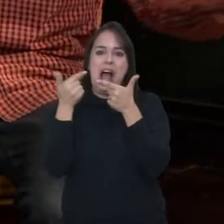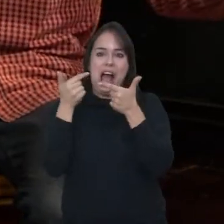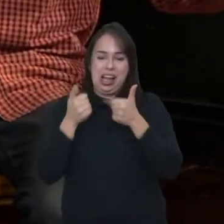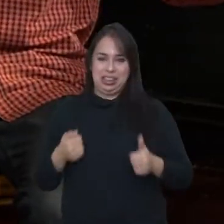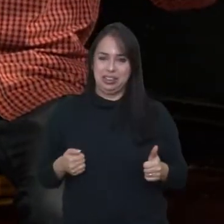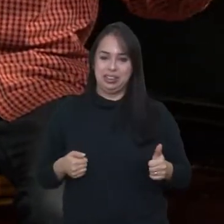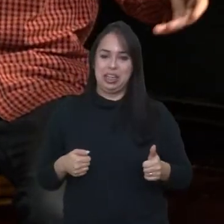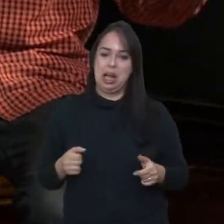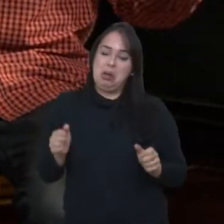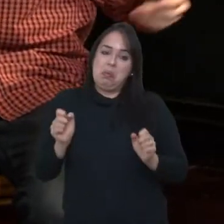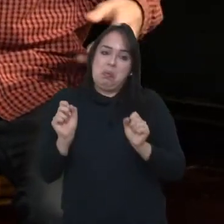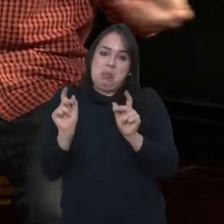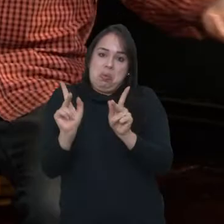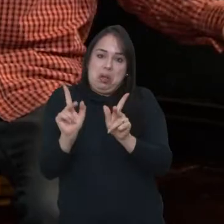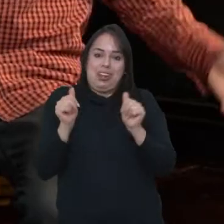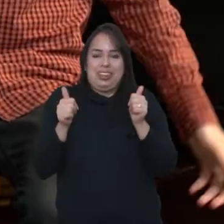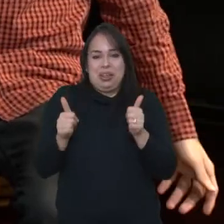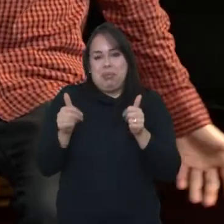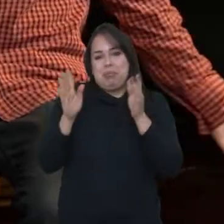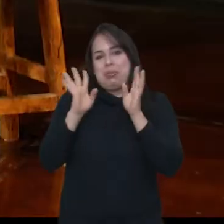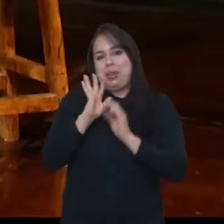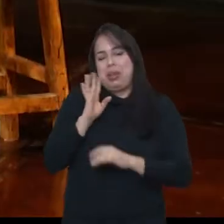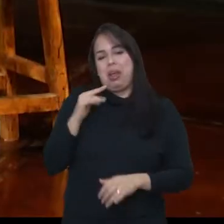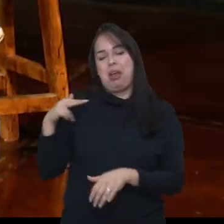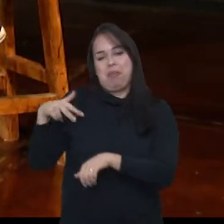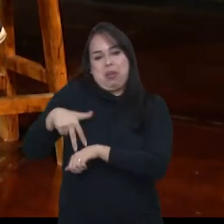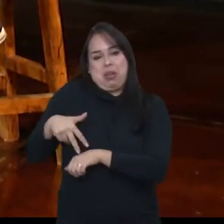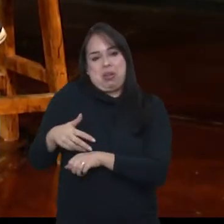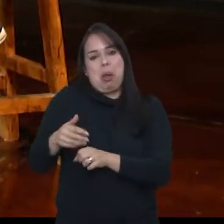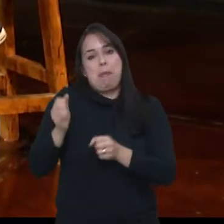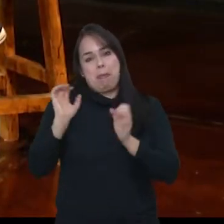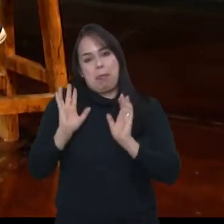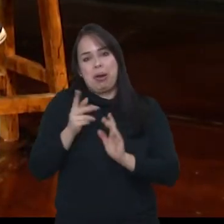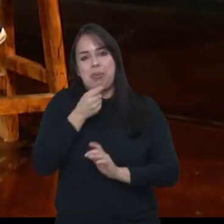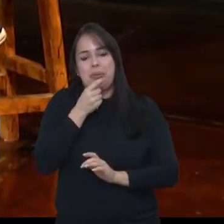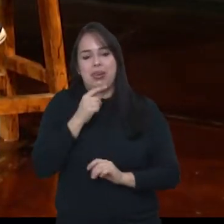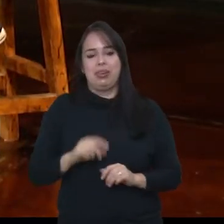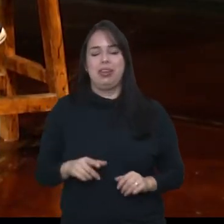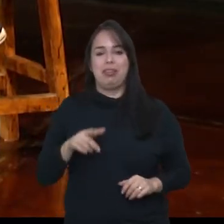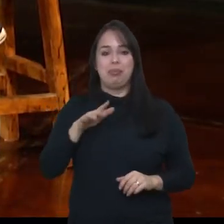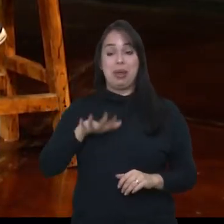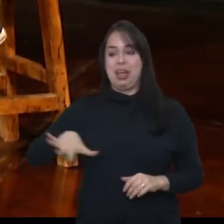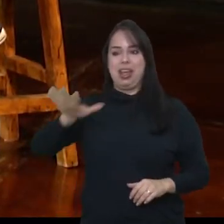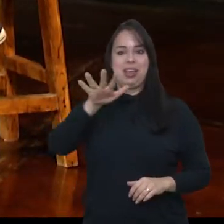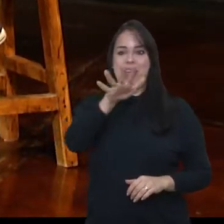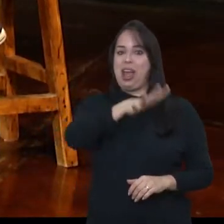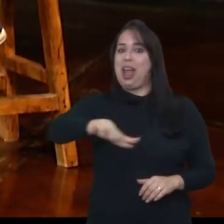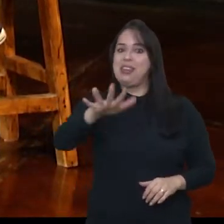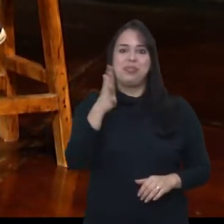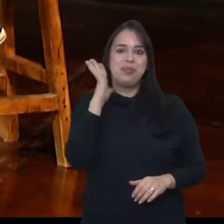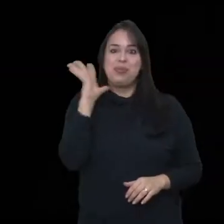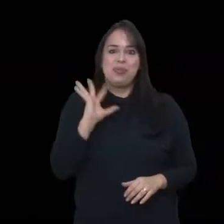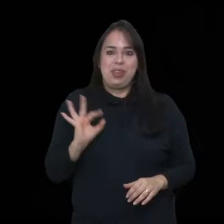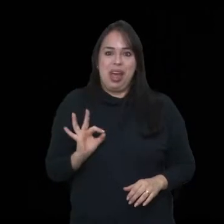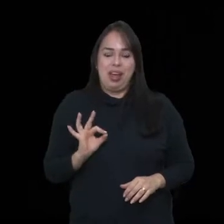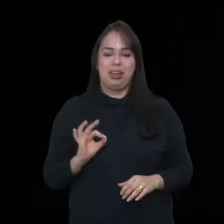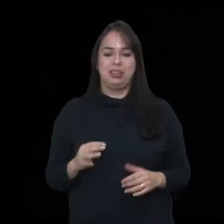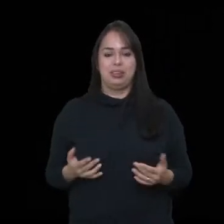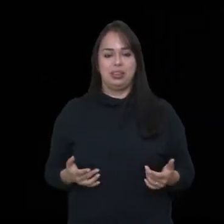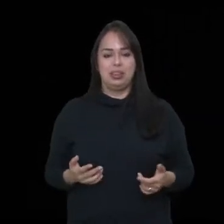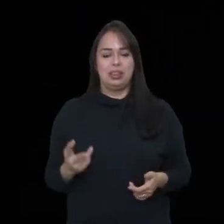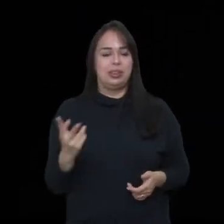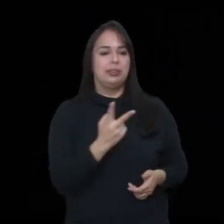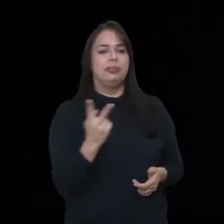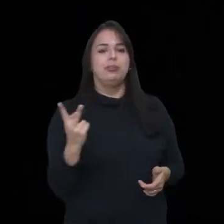beleza, a galera rir e falar, tá bom, tô aqui pra isso. Quem sabe bem que não faz parte do show, né, naquele momento. O que que